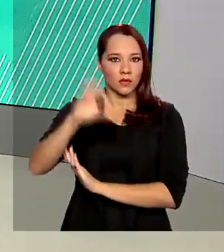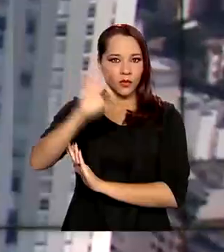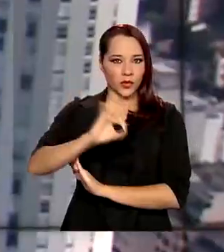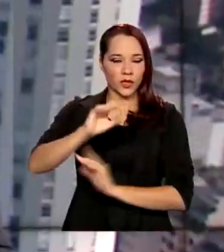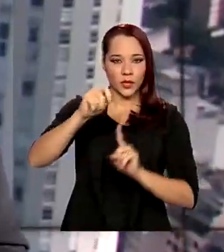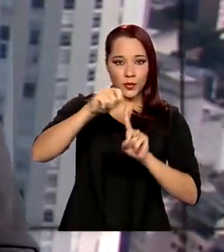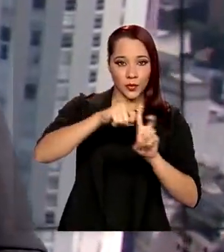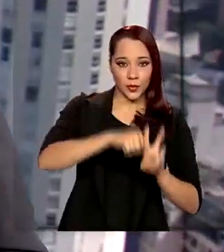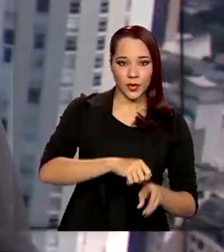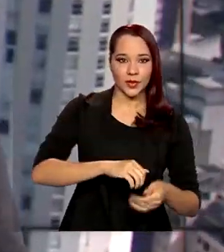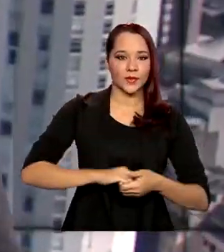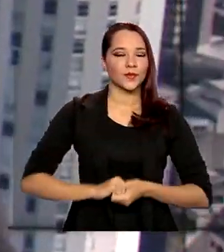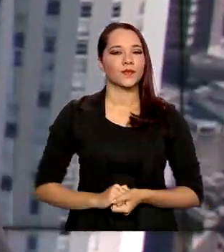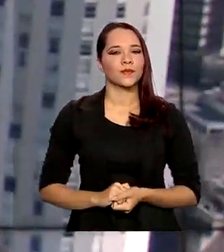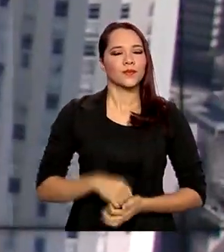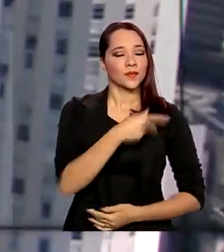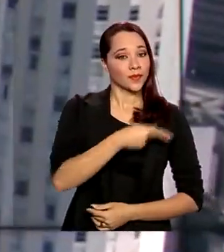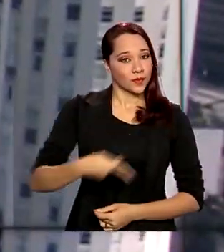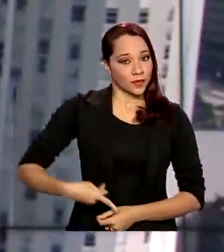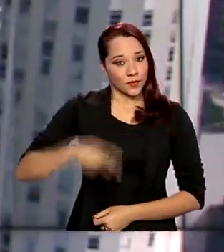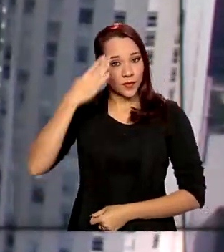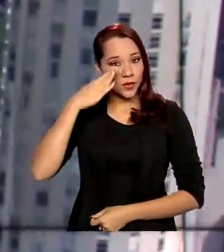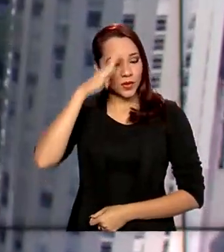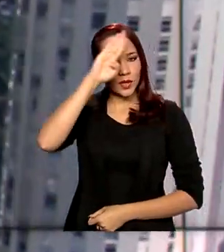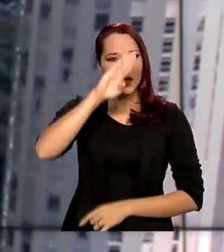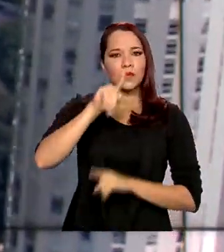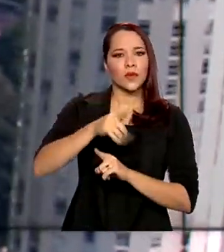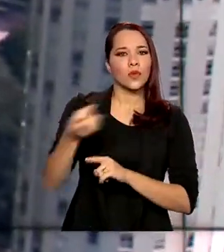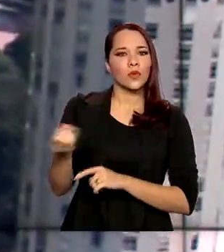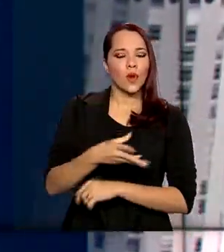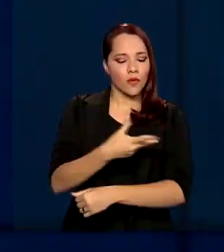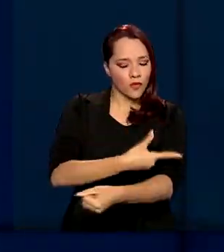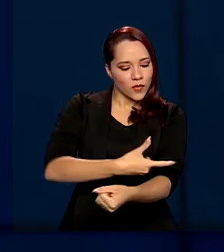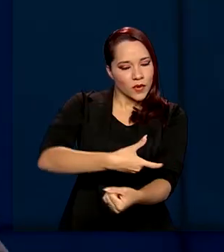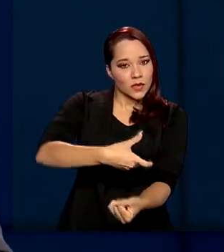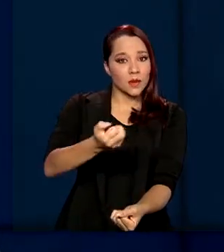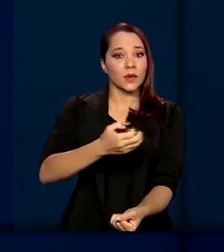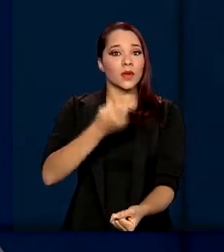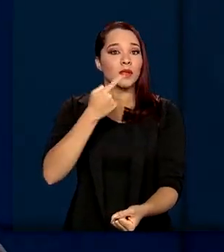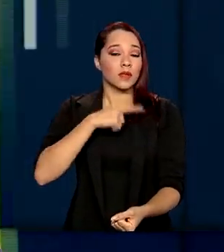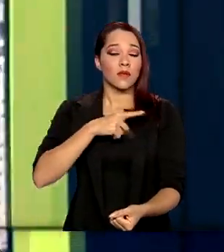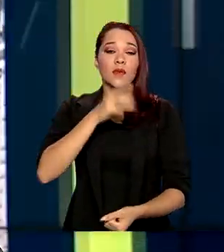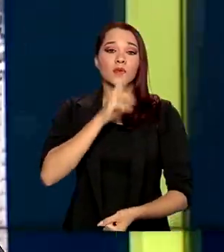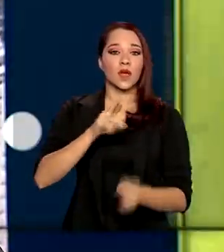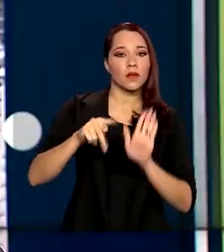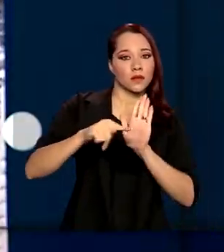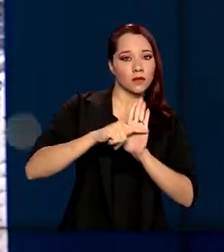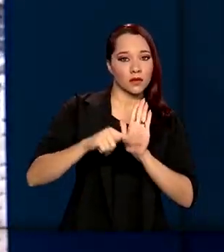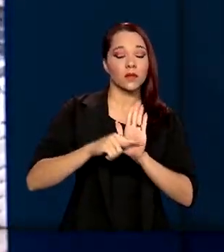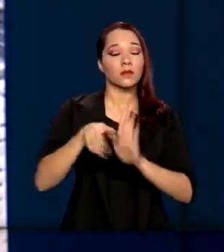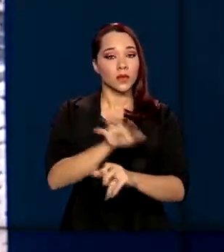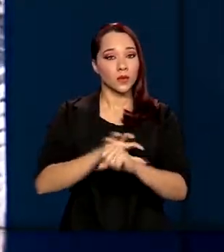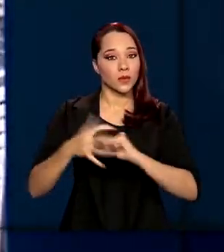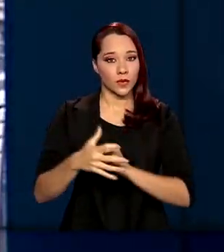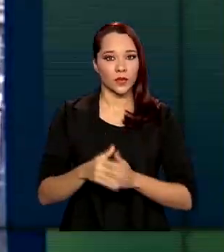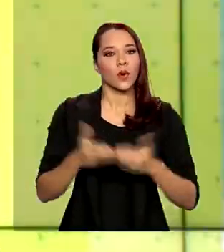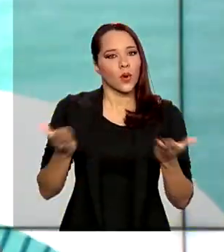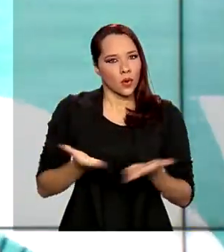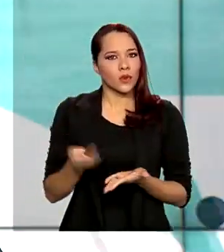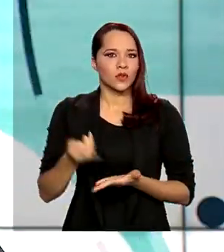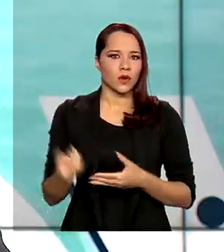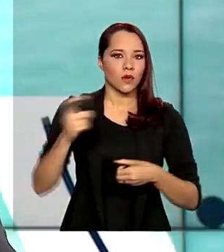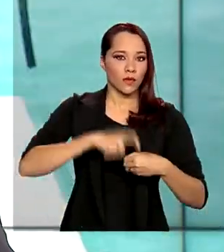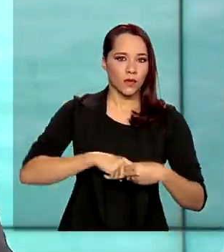O presidente Jair Bolsonaro fez um novo exame e teve resultado negativo para a Covid-19. Hoje, ele já